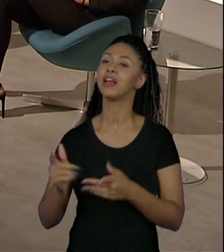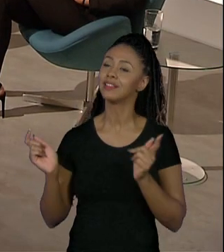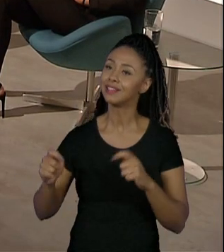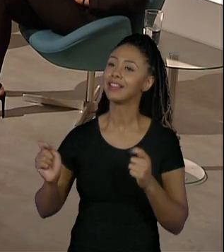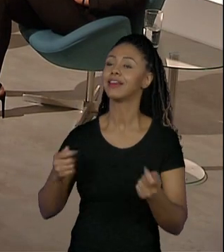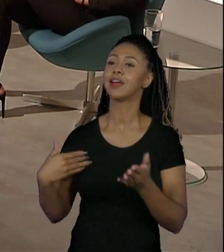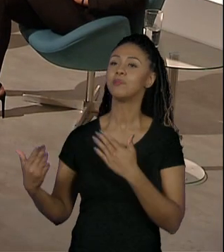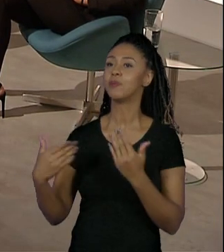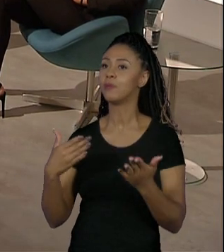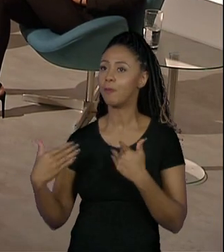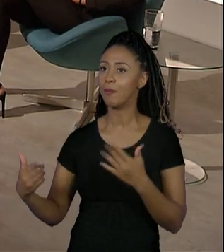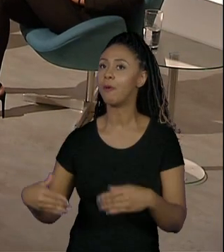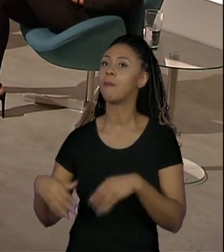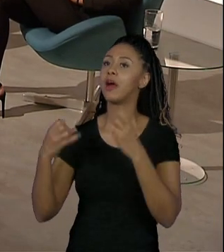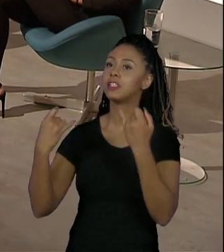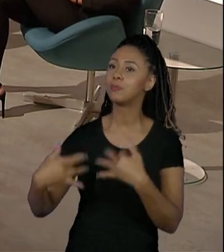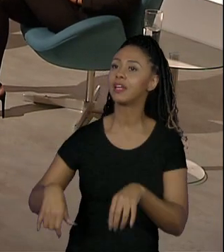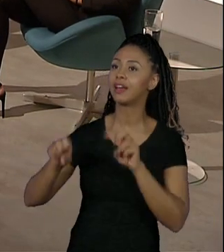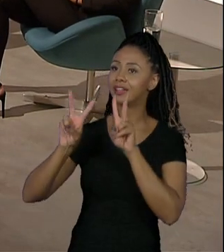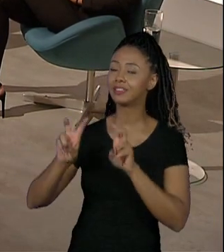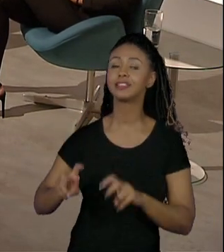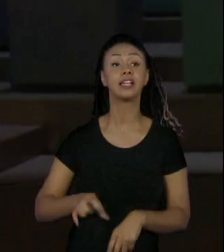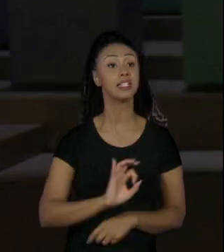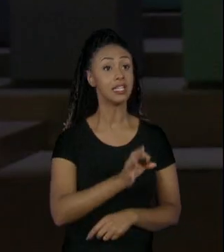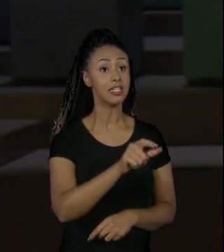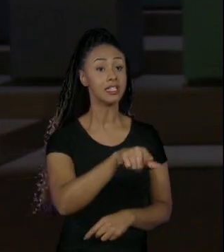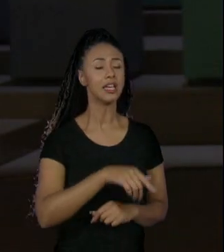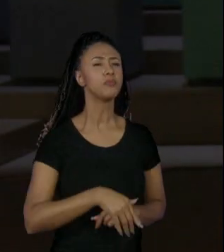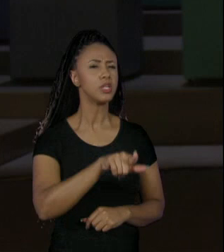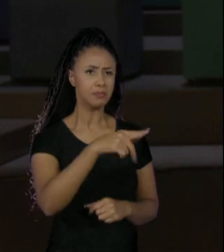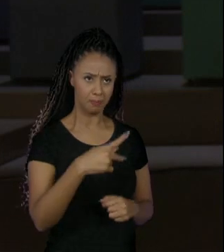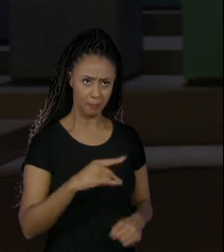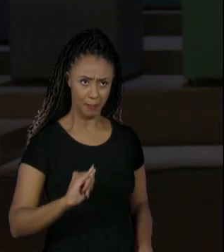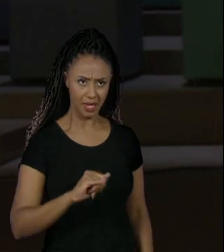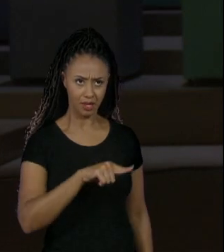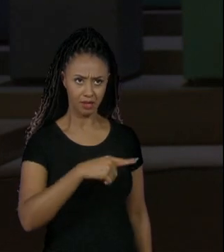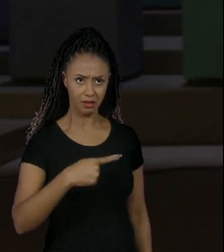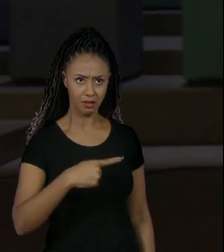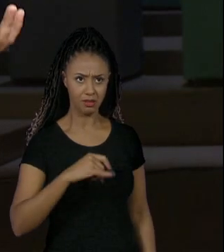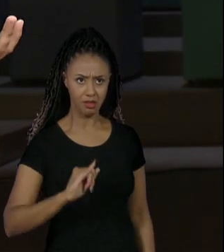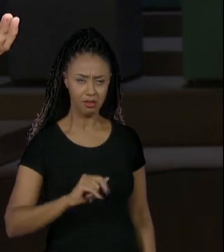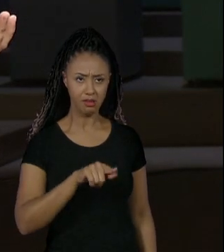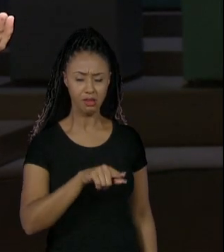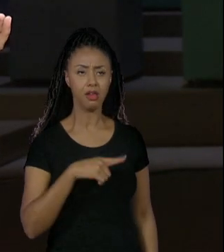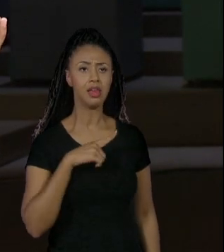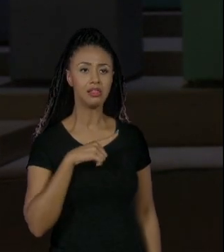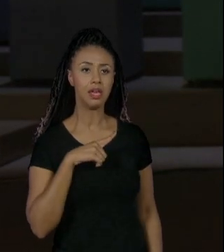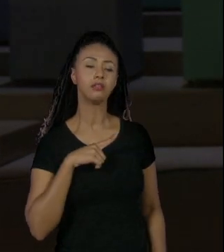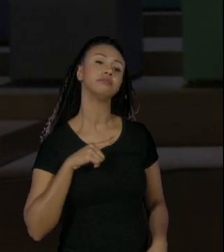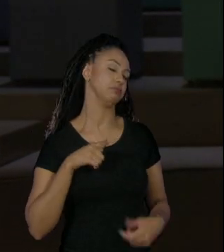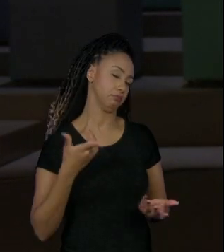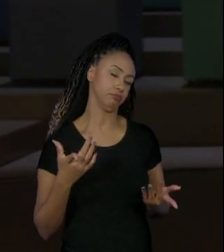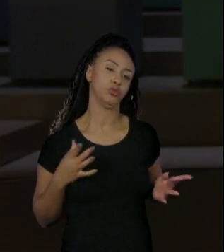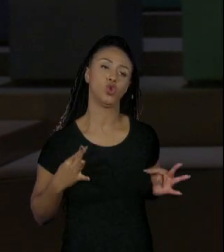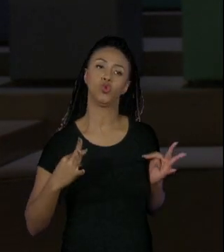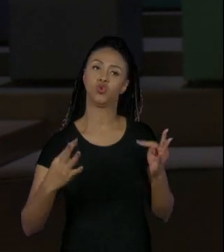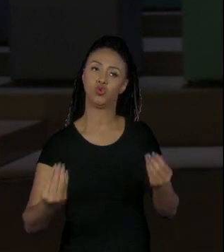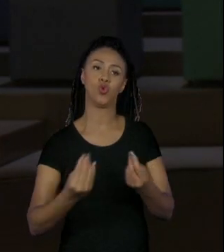batendo papo sobre quais seriam essas questões. Esse projeto integrador, inclusive, que todos os cursos da Univesp